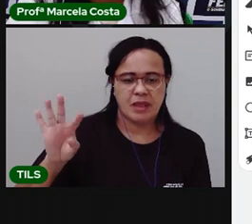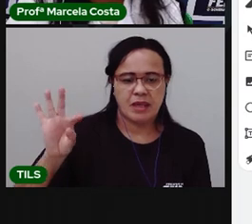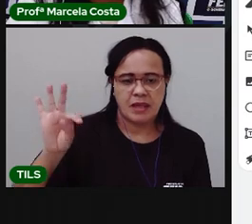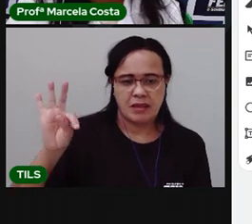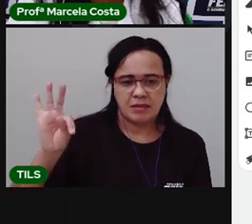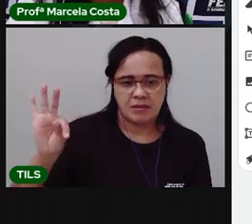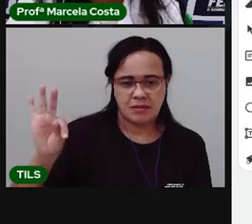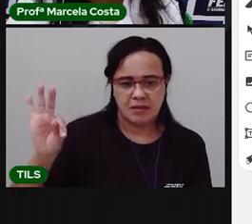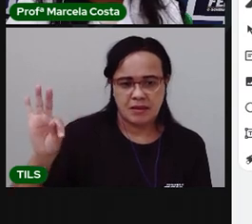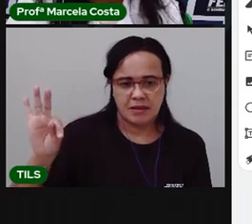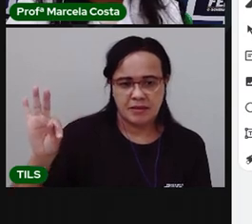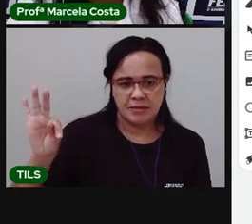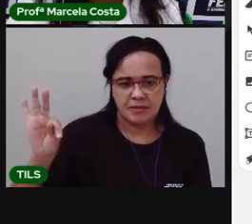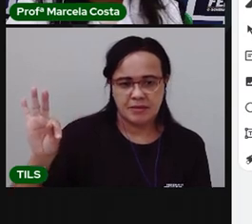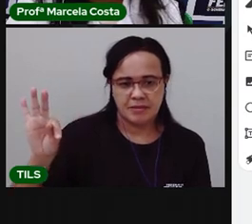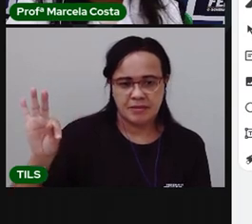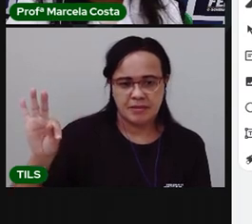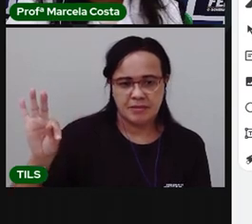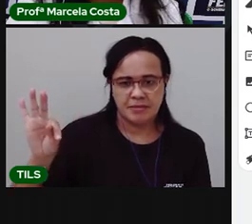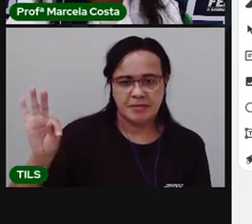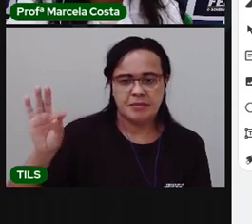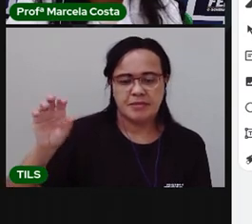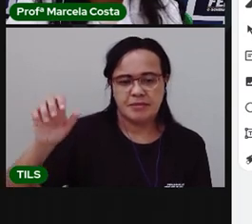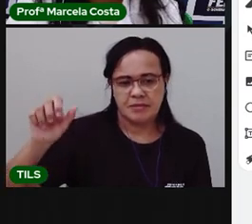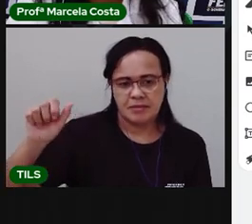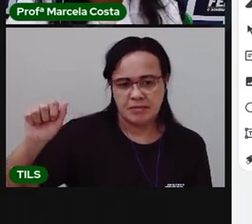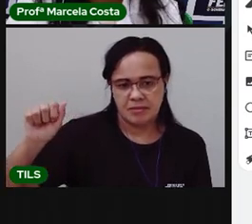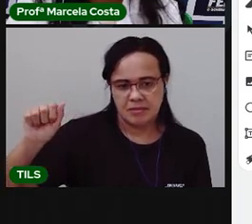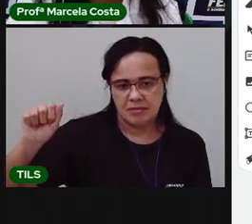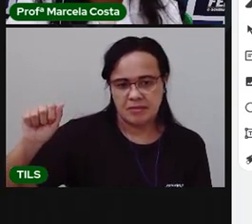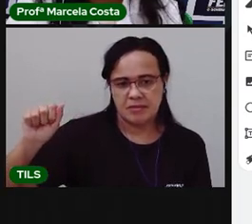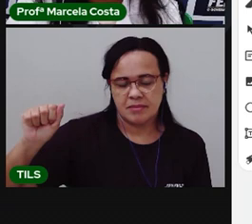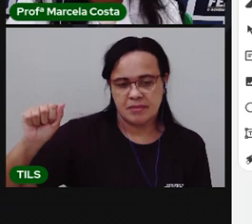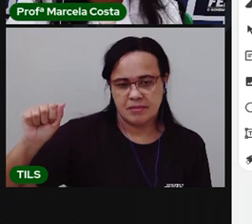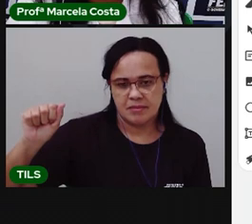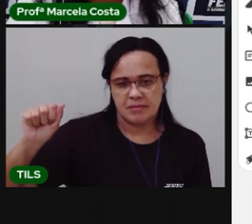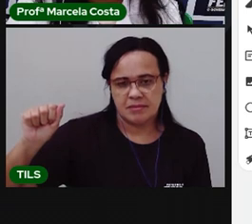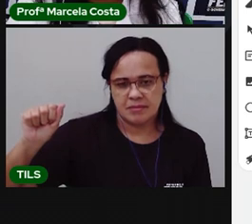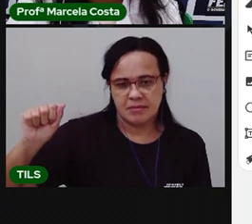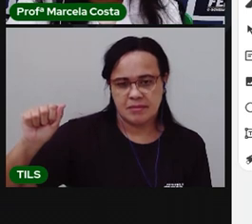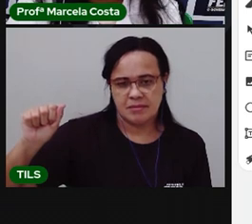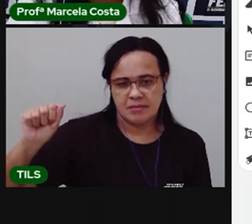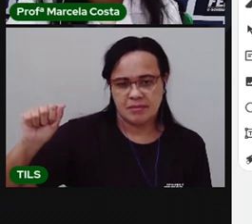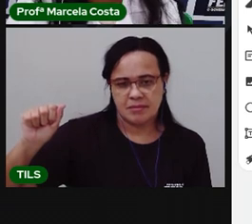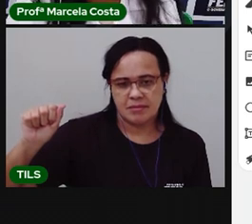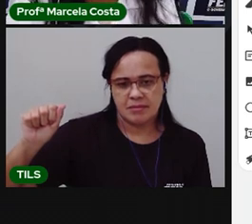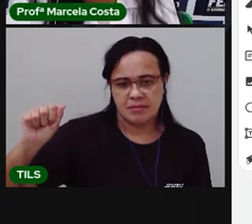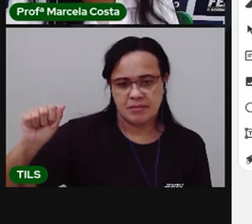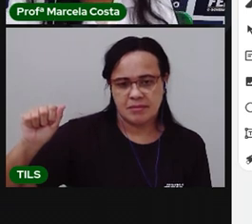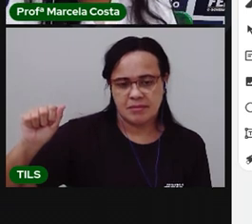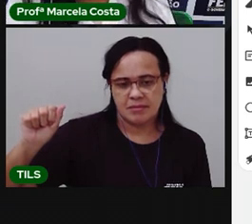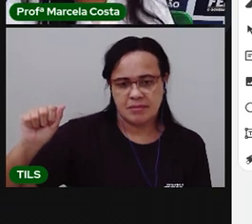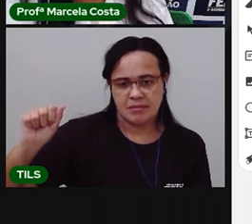Subiu. Desceu. Fez um movimentozinho, traço aqui no meio. Olha a palavra que